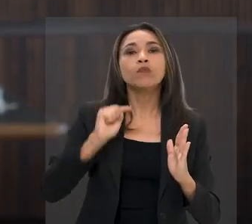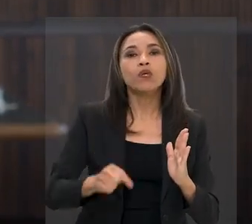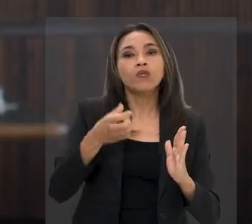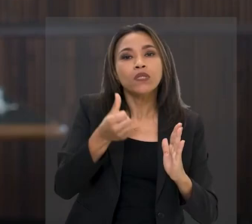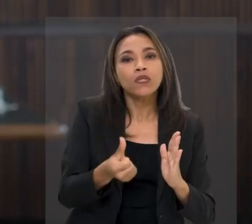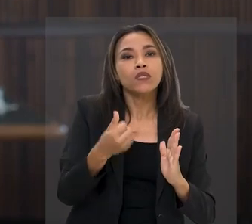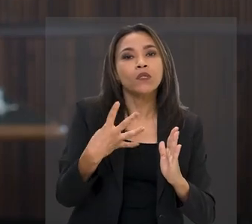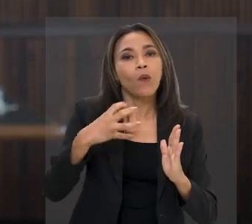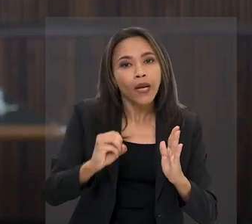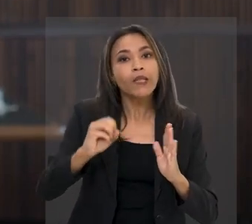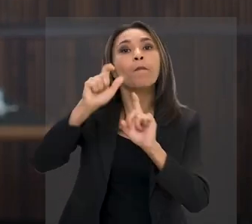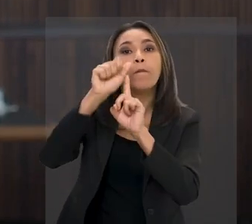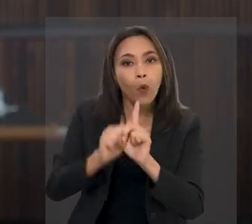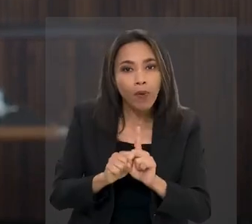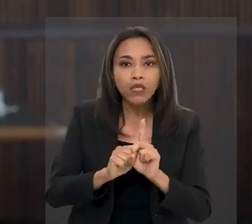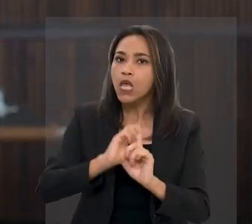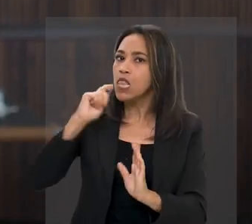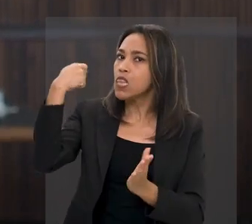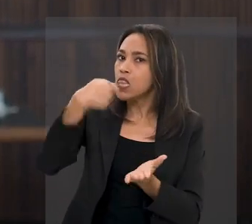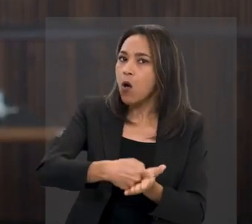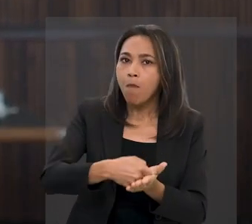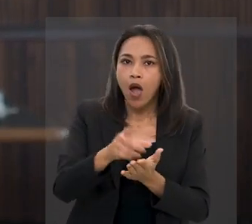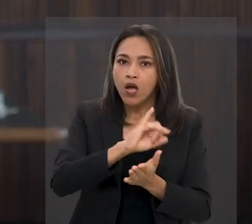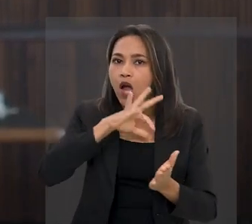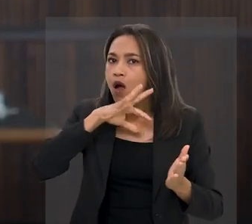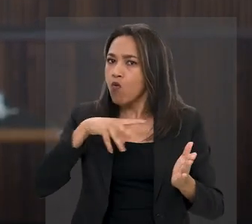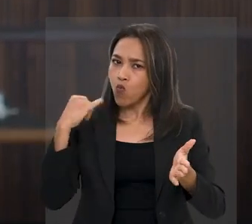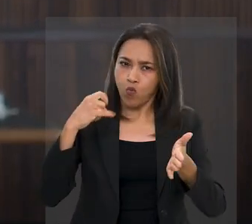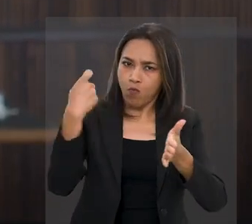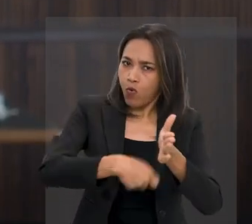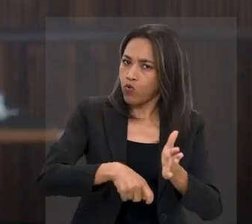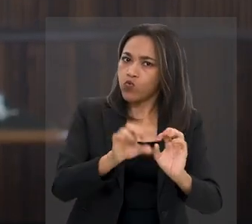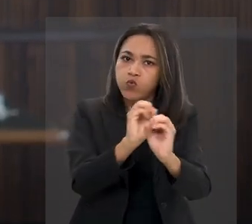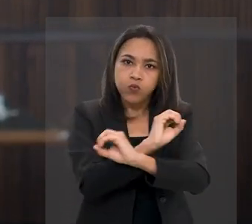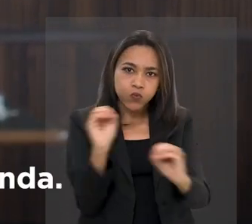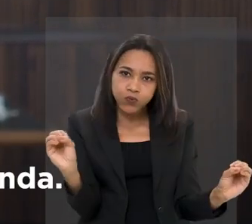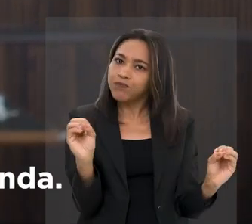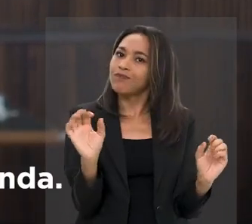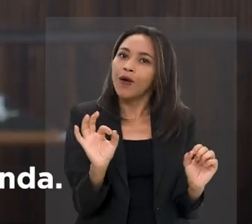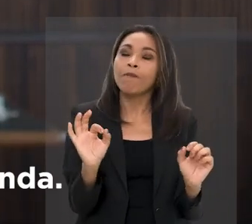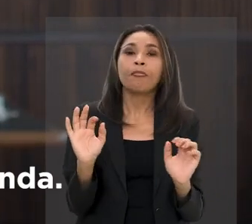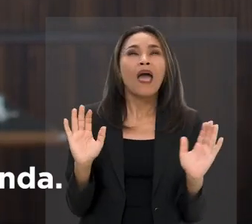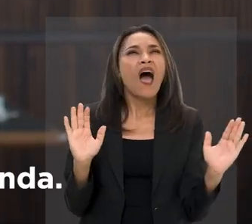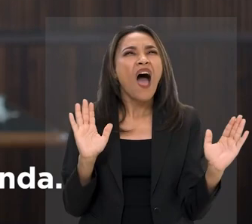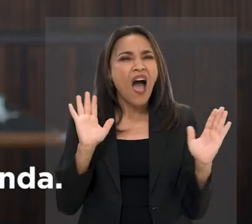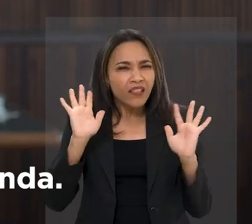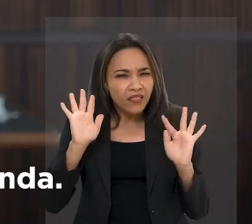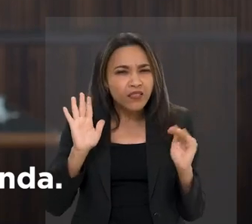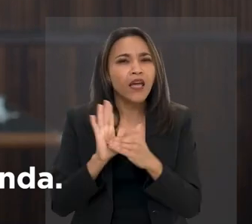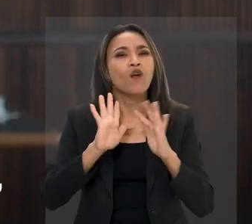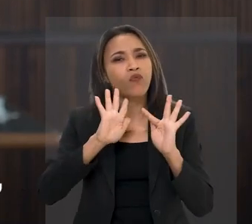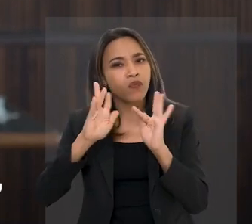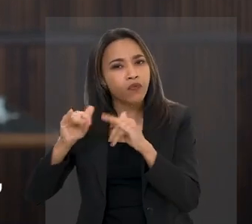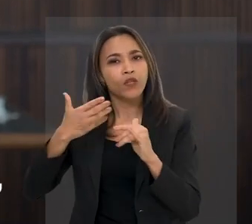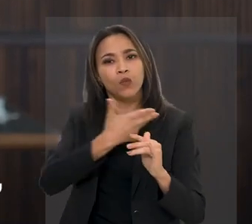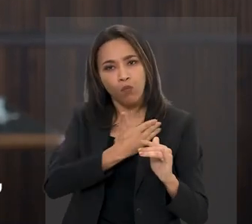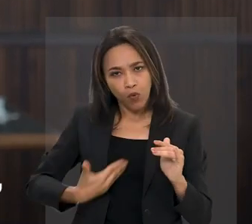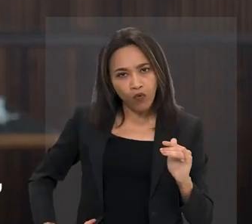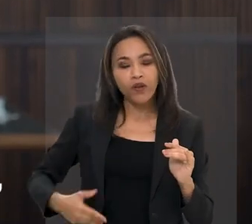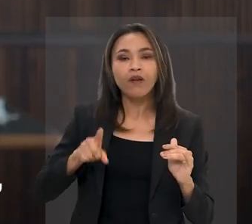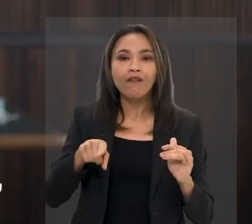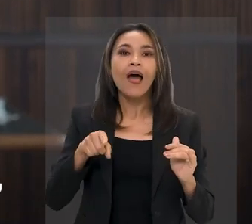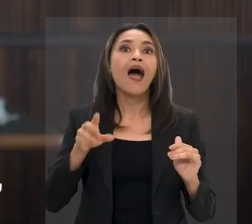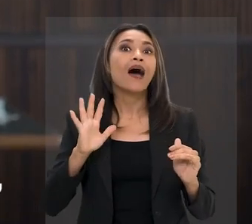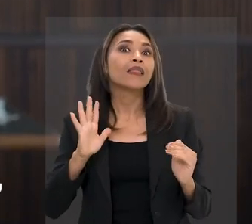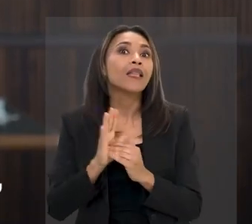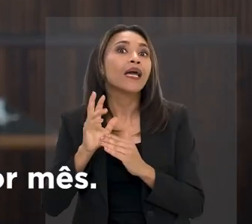o valor até R$ 2.640 por mês não pagará mais nenhum centavo de imposto de renda. E até o final